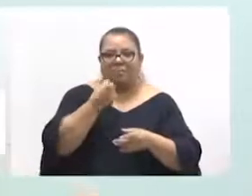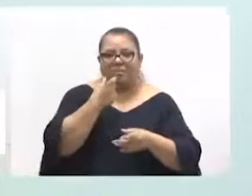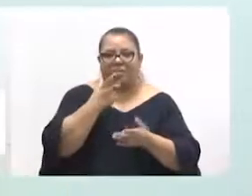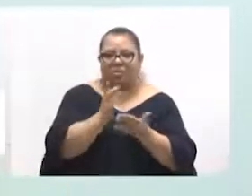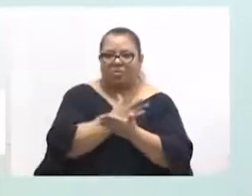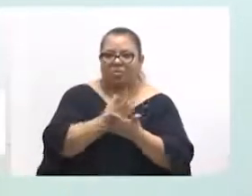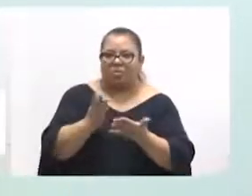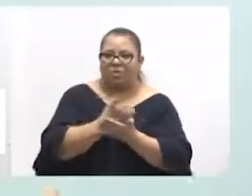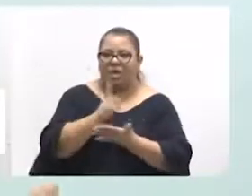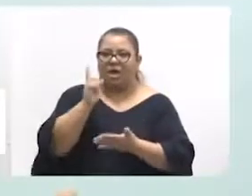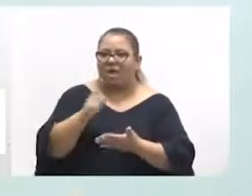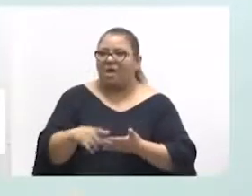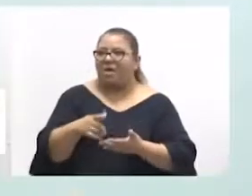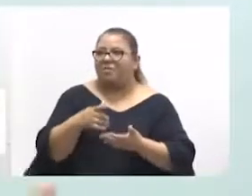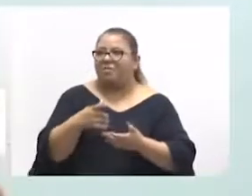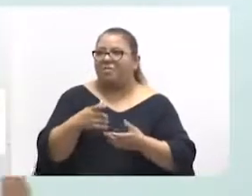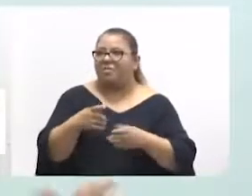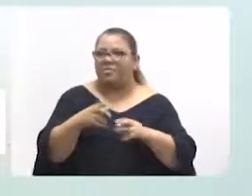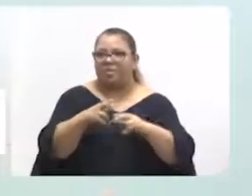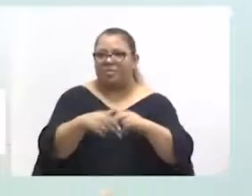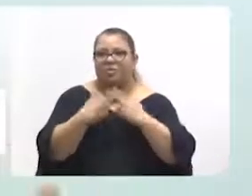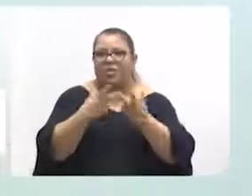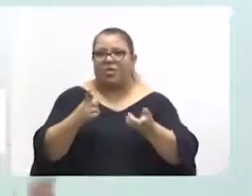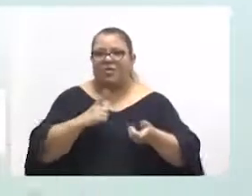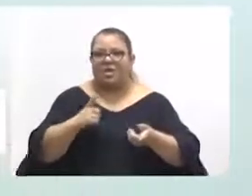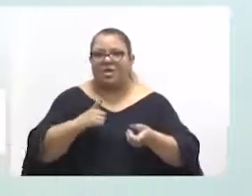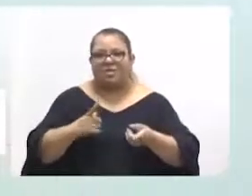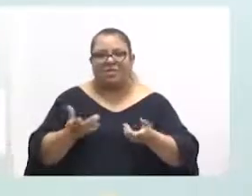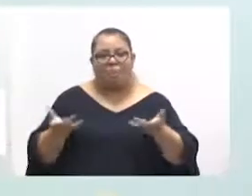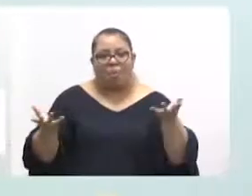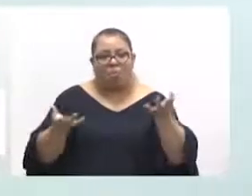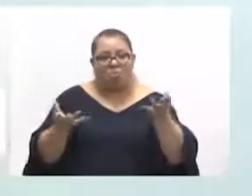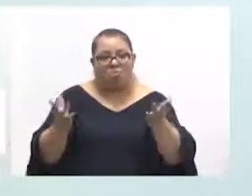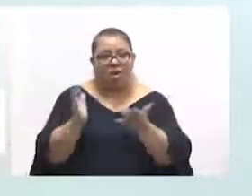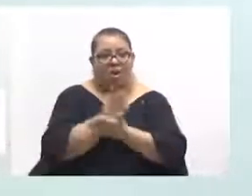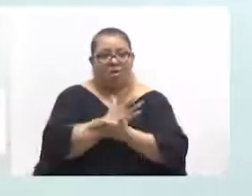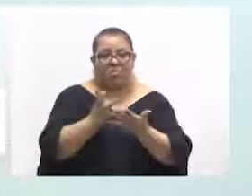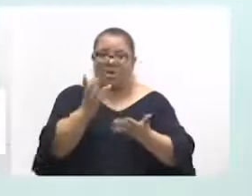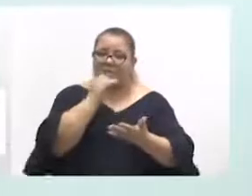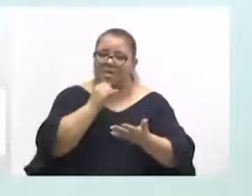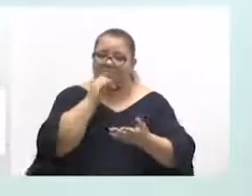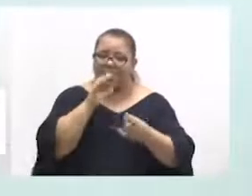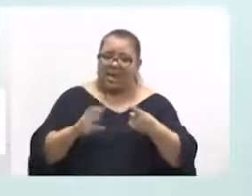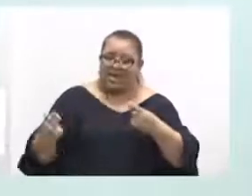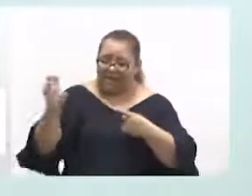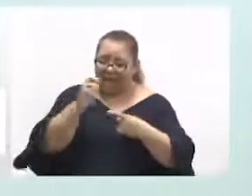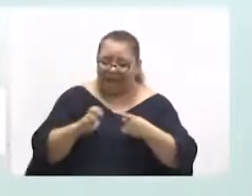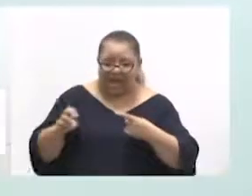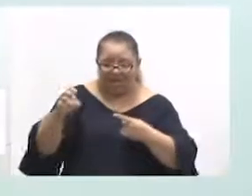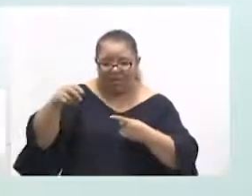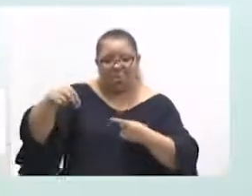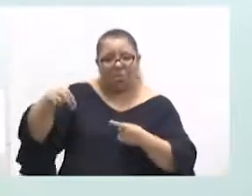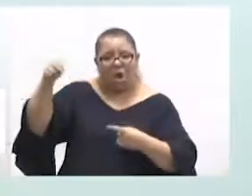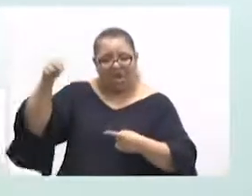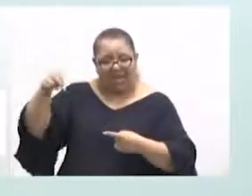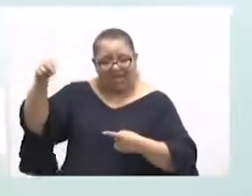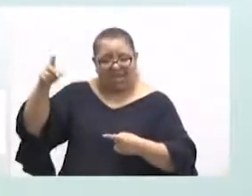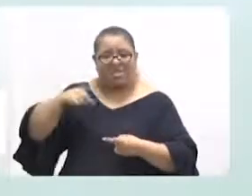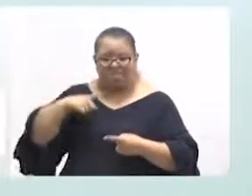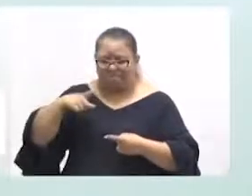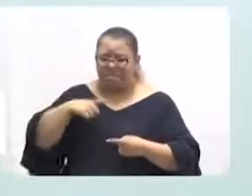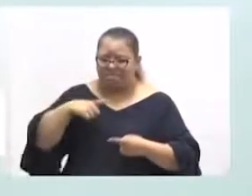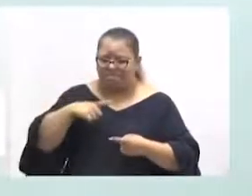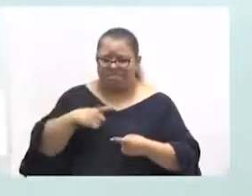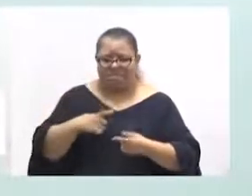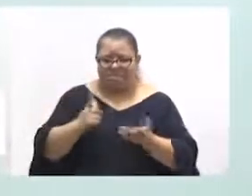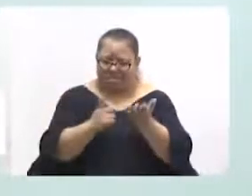algo que existe. Eu sei, por exemplo, de alguns estados do Nordeste, inclusive, que também têm essa PAC. Então, não